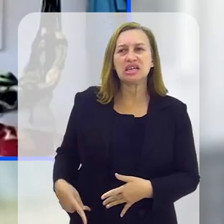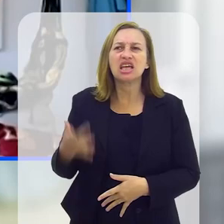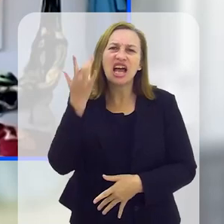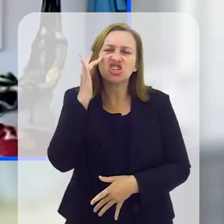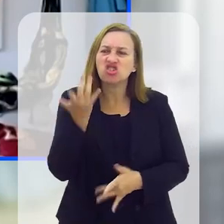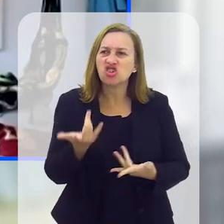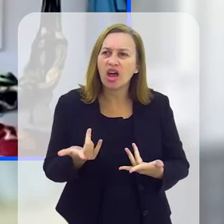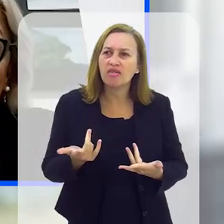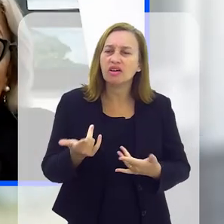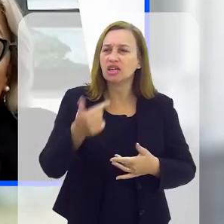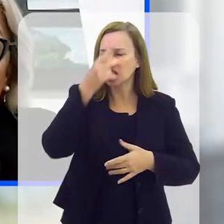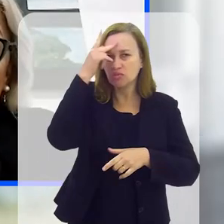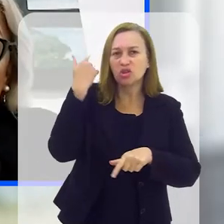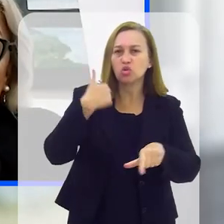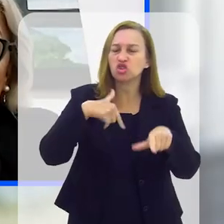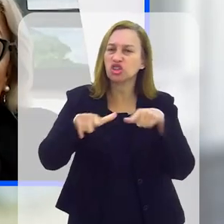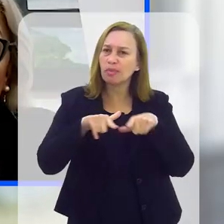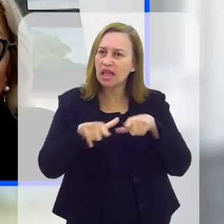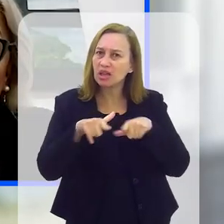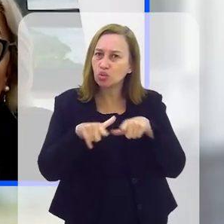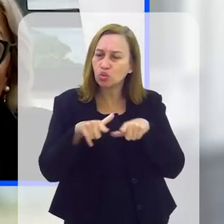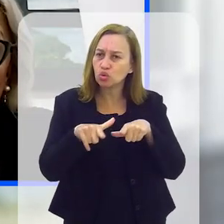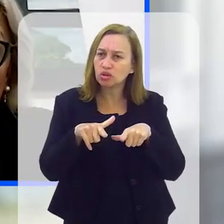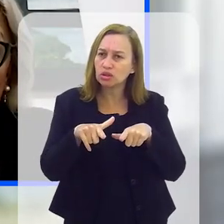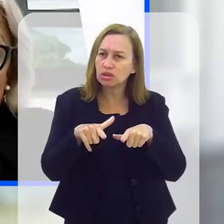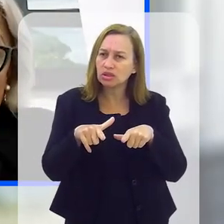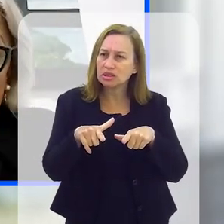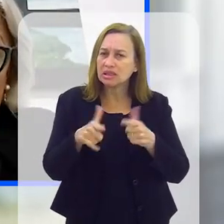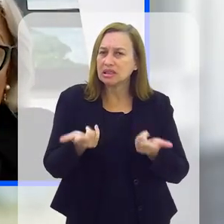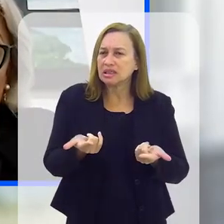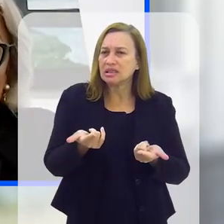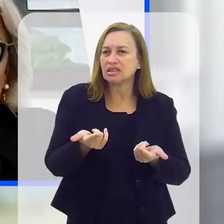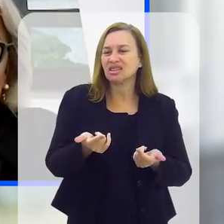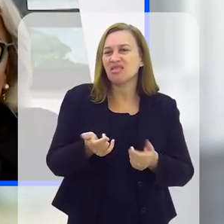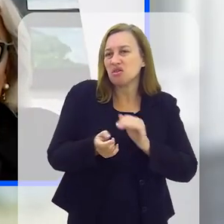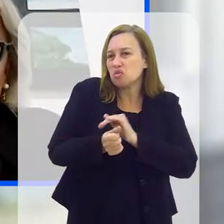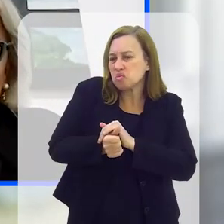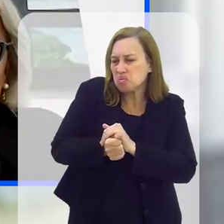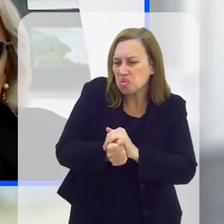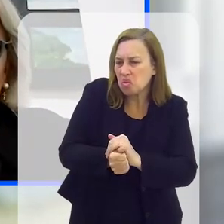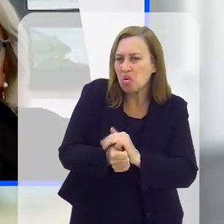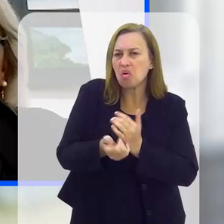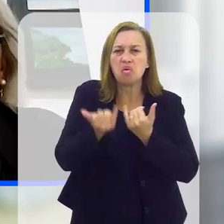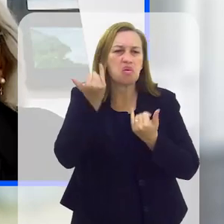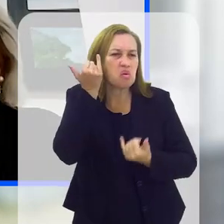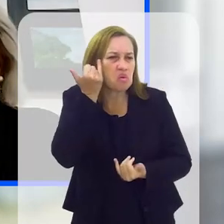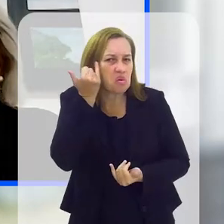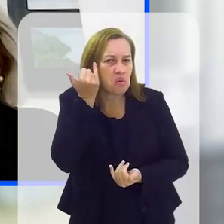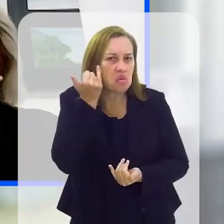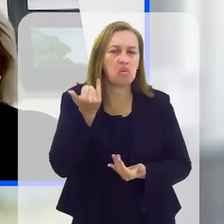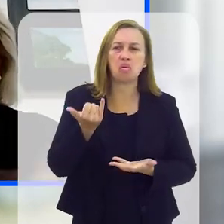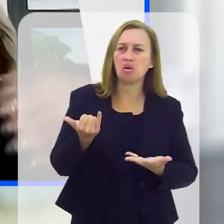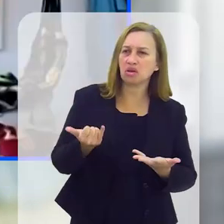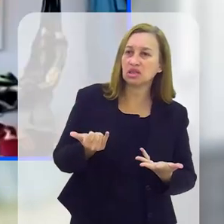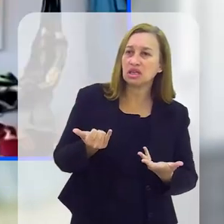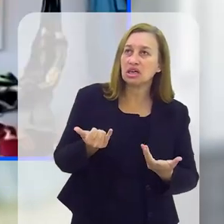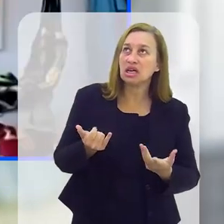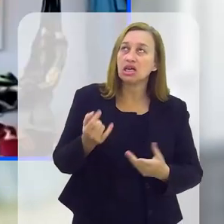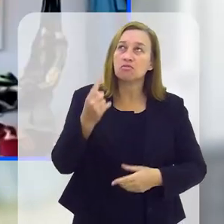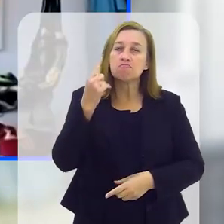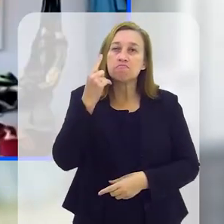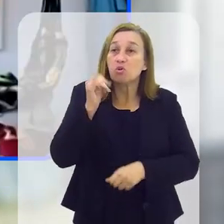presidente achava que os trabalhadores estavam muito lenientes, muito preguiçosos,